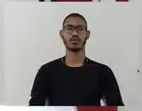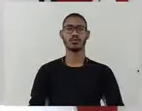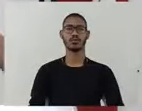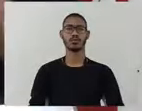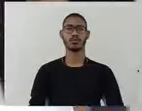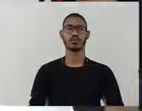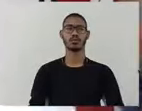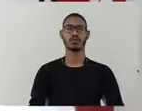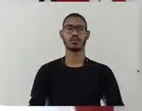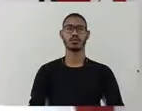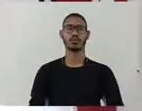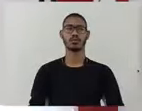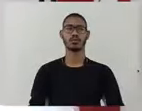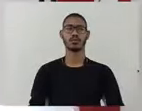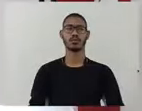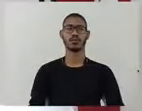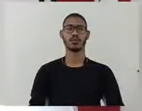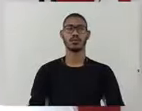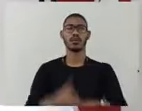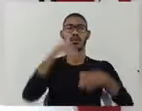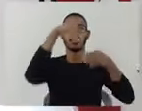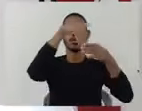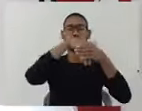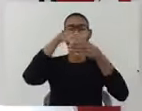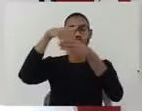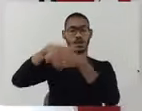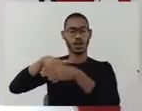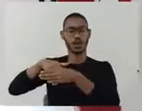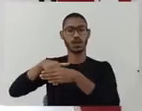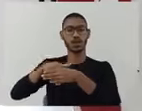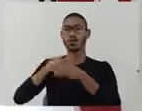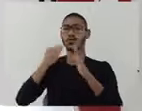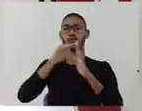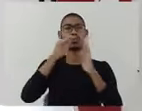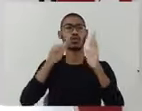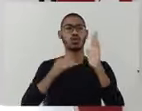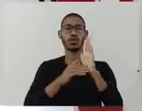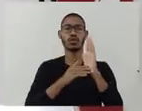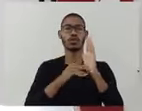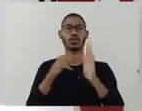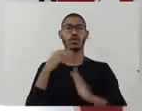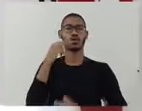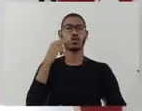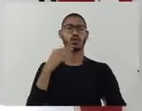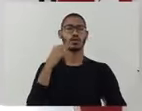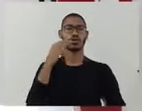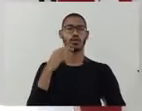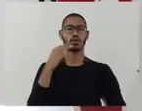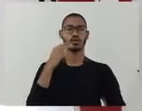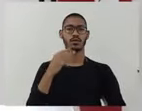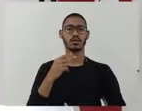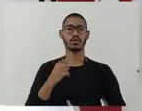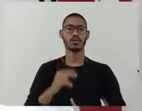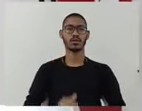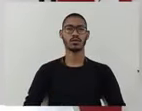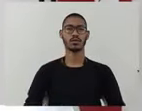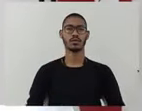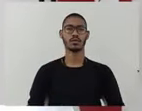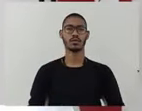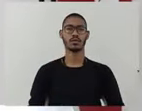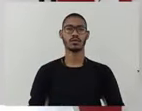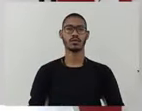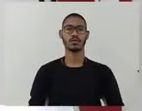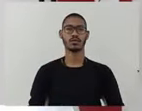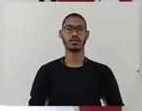presidente. E votado por todos os vereadores. Não vem com conversa fiada aqui, não. E não fale meu nome